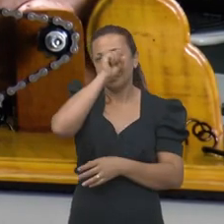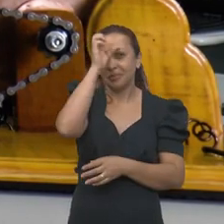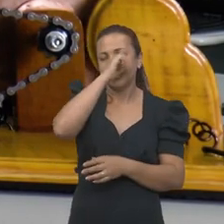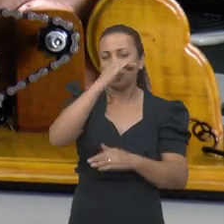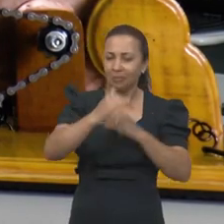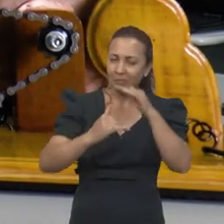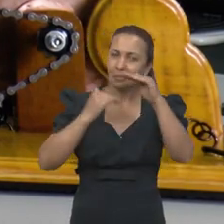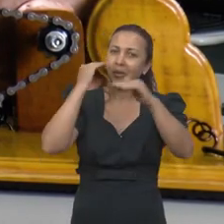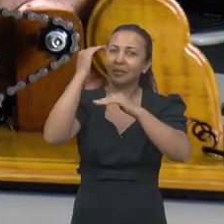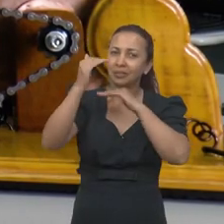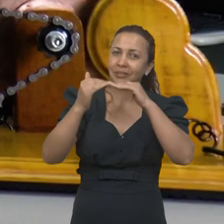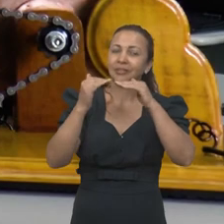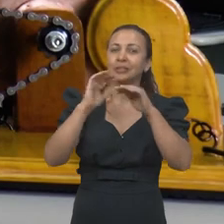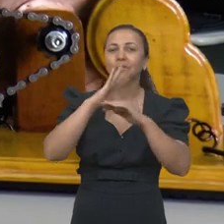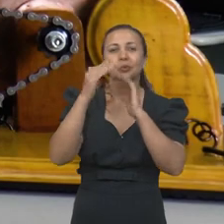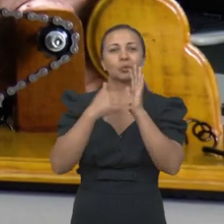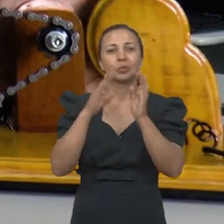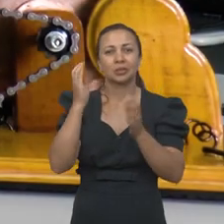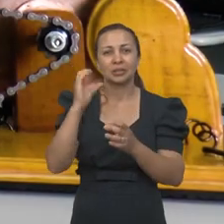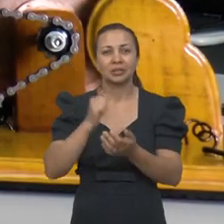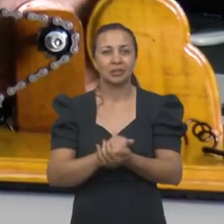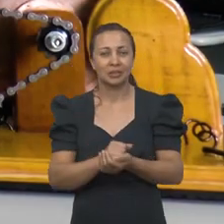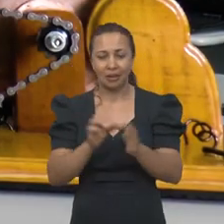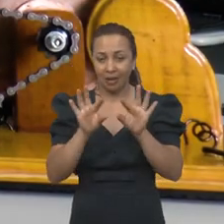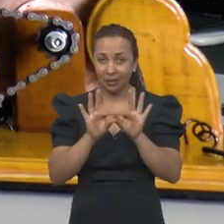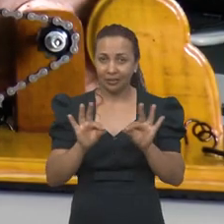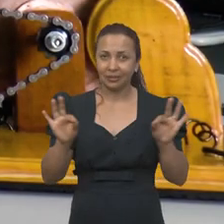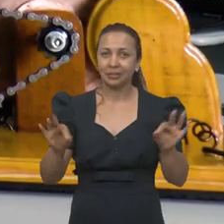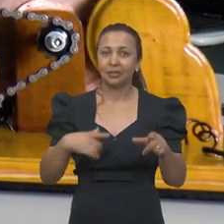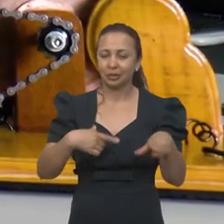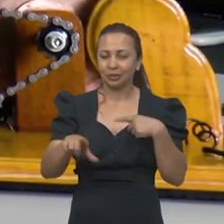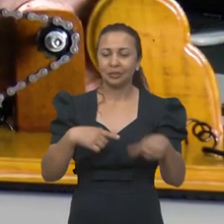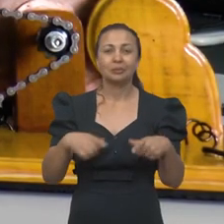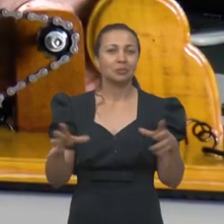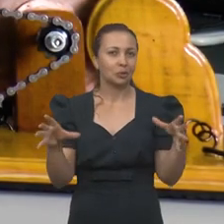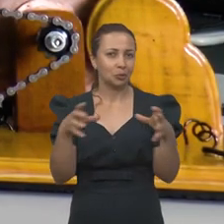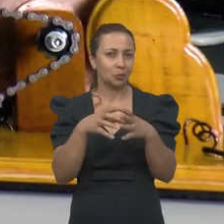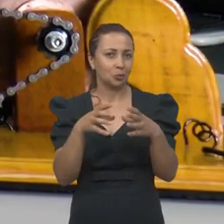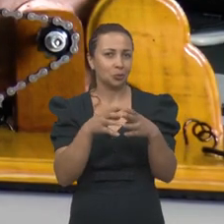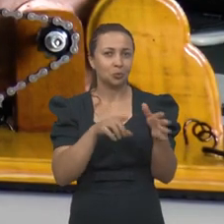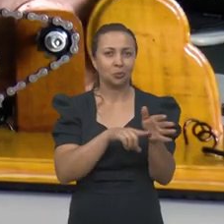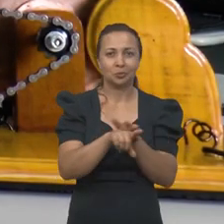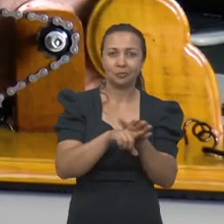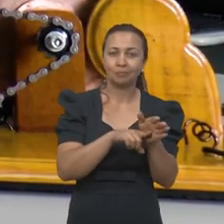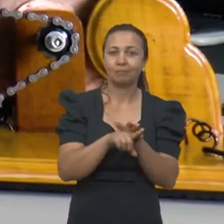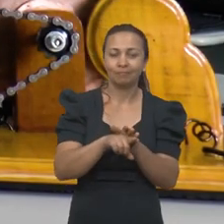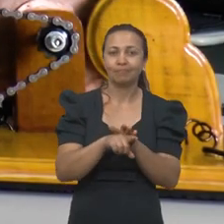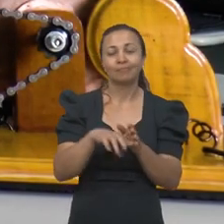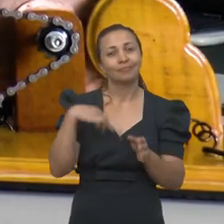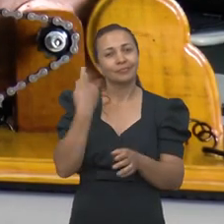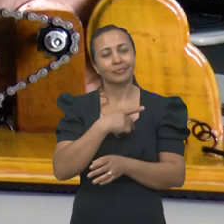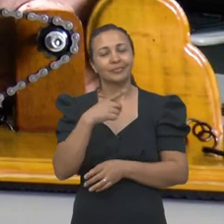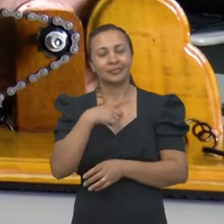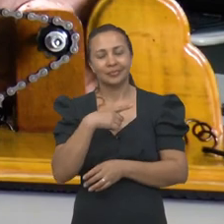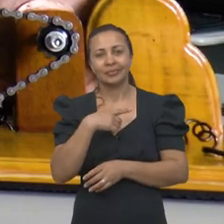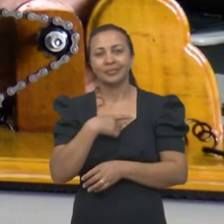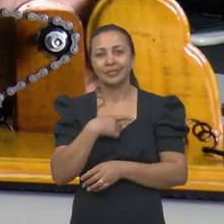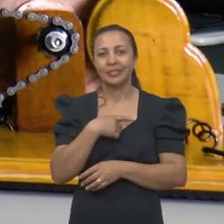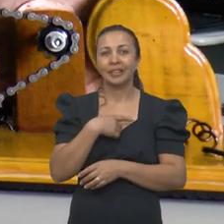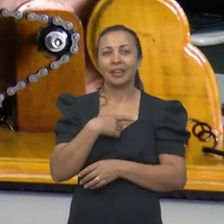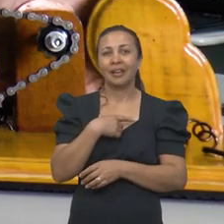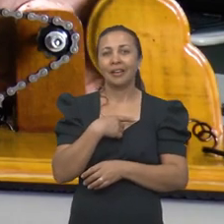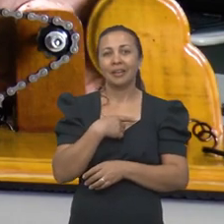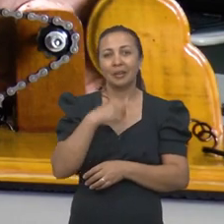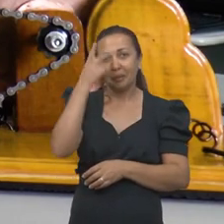aprendendo o processo todo da ciência. Essa é uma das linhas de trabalho do grupo, né? Em que a gente tenta,